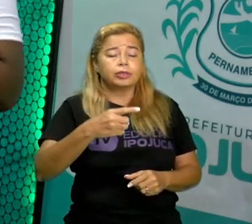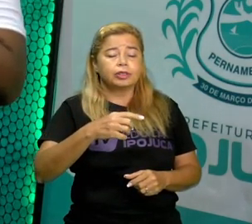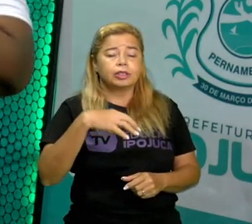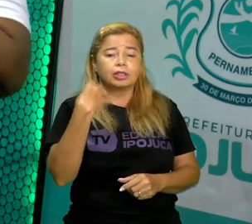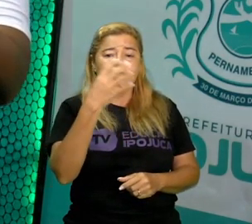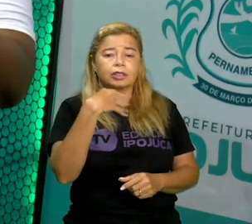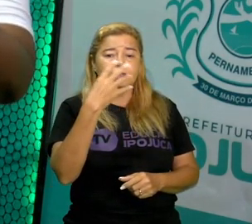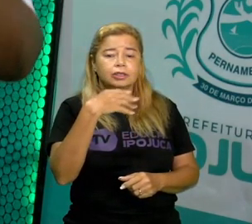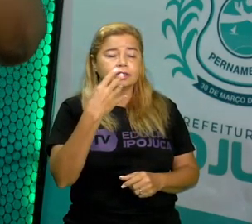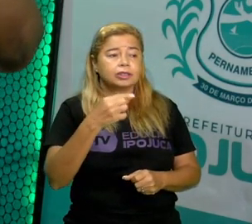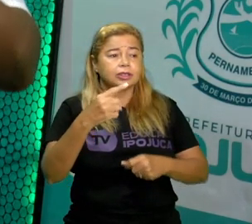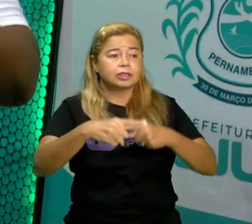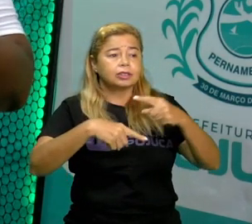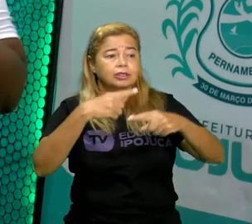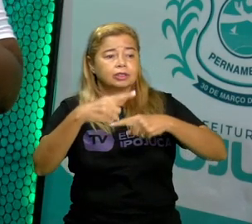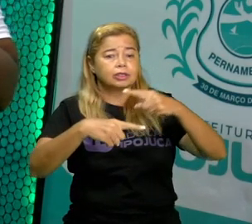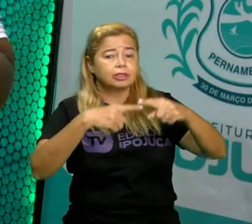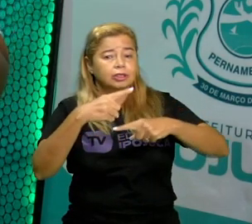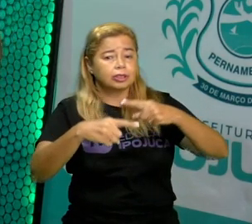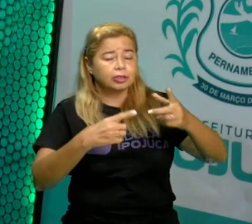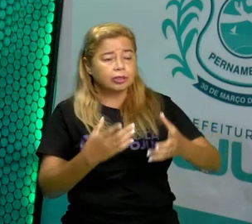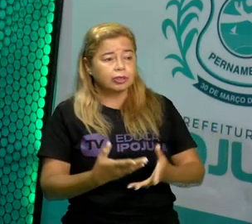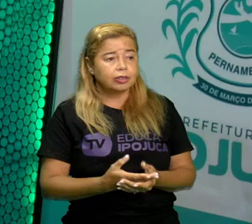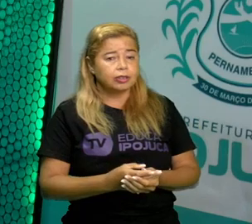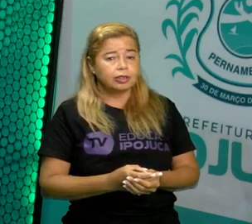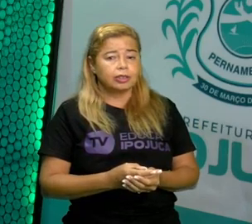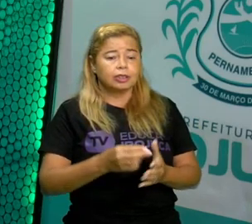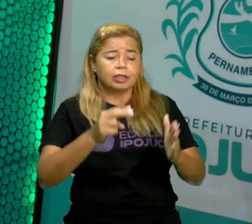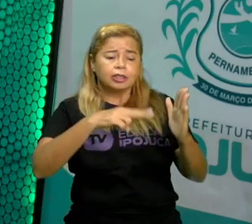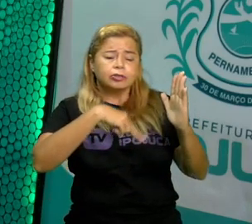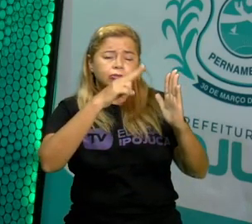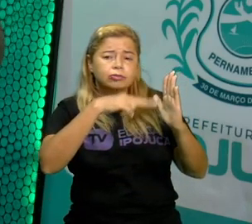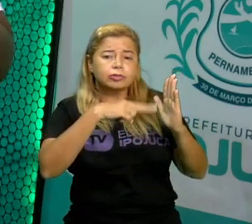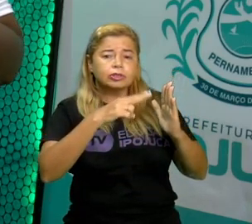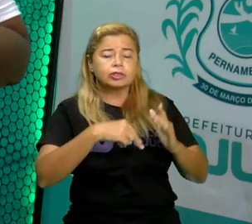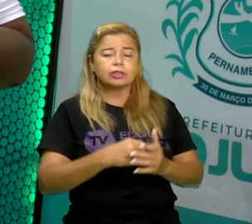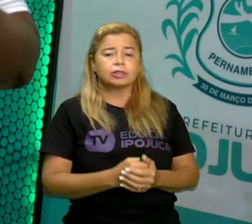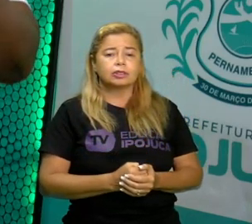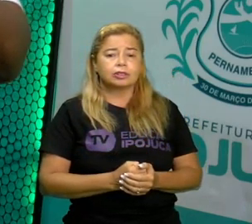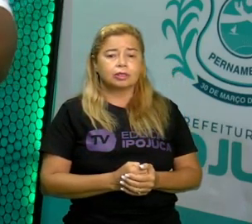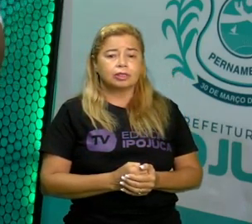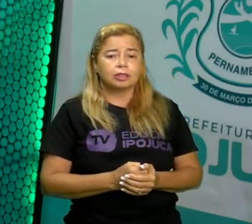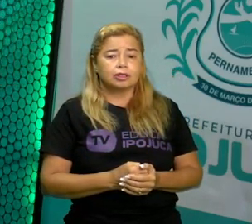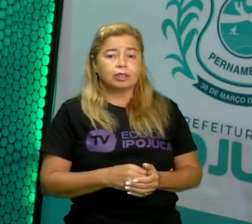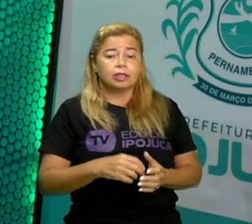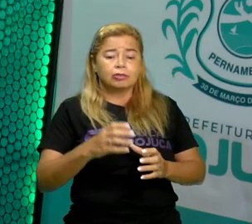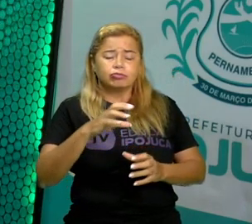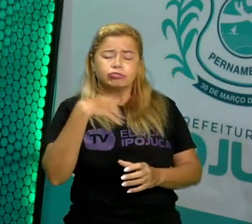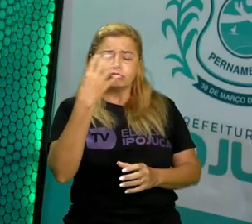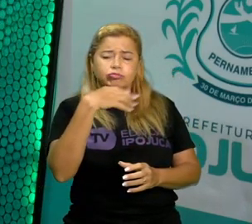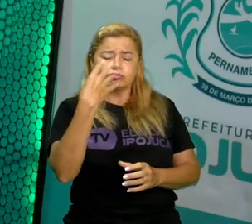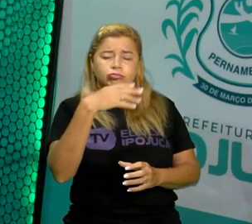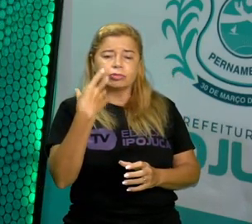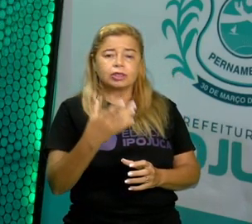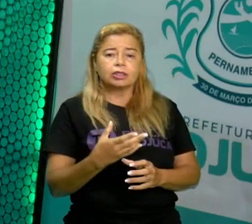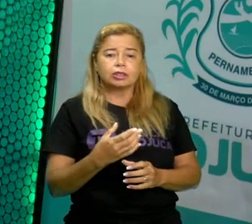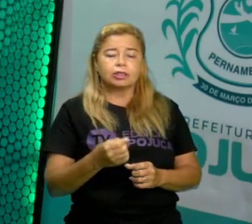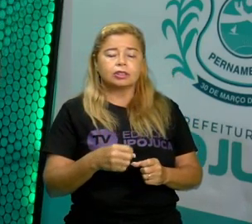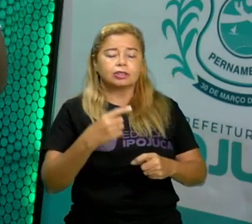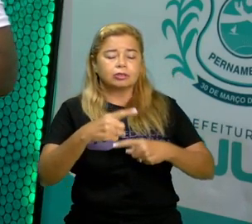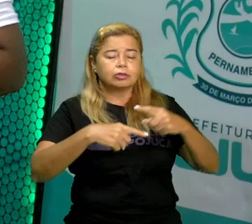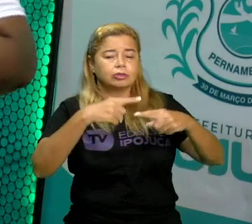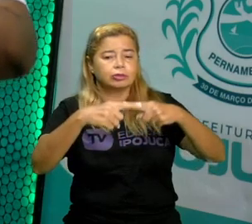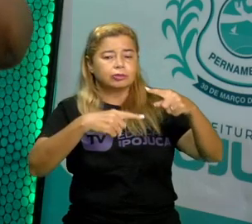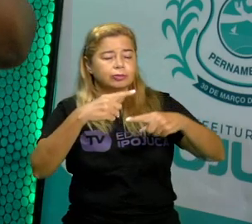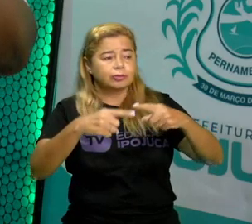cantiga de roda que a gente acabou de ler. Acabamos de cantar, de cantarolar.